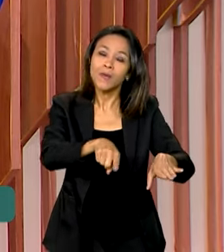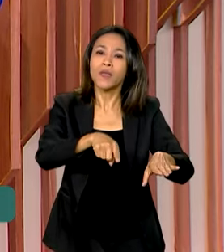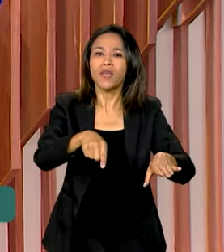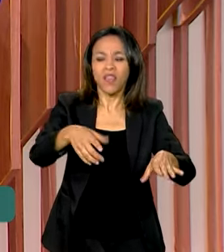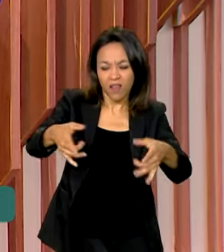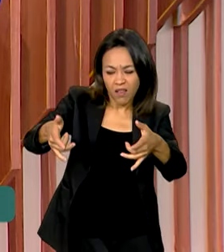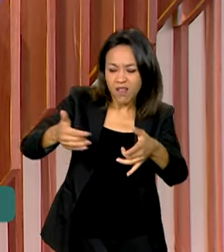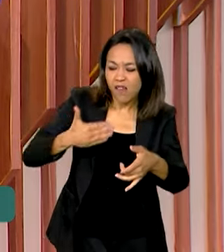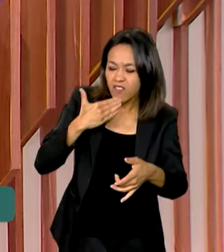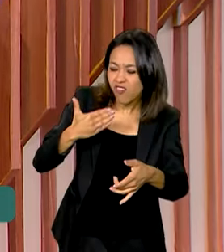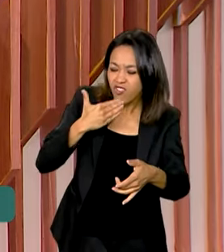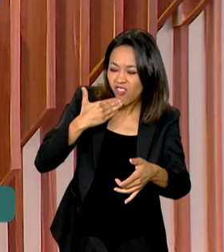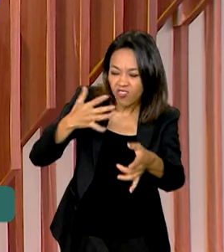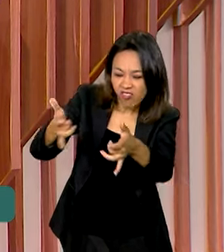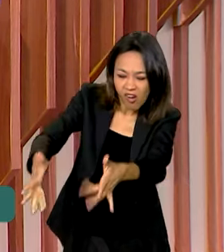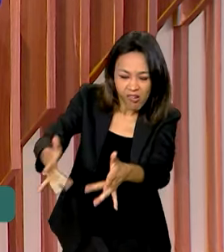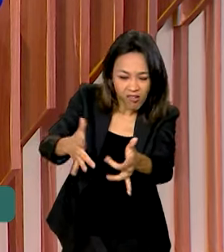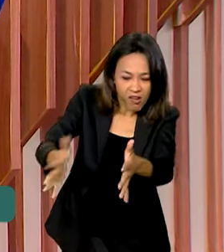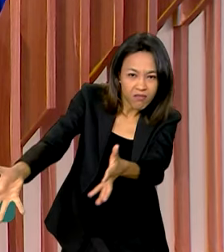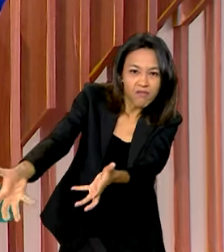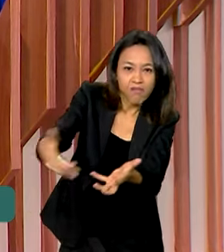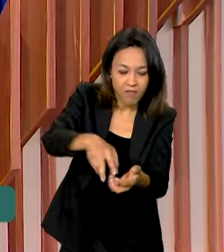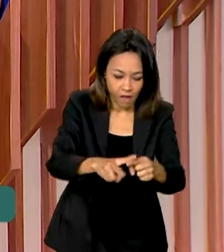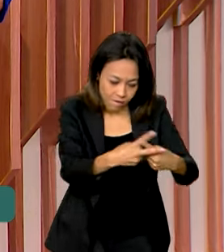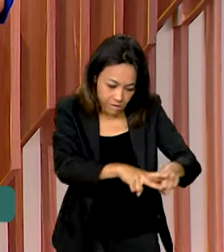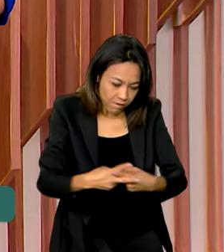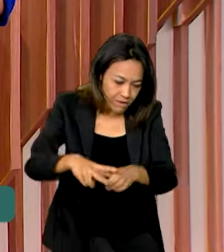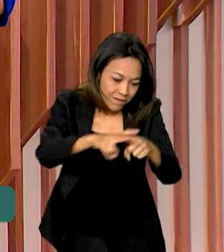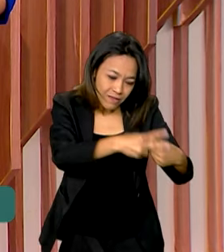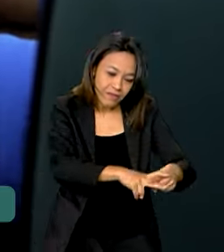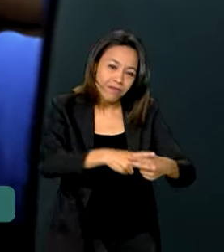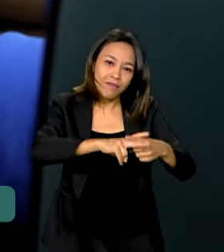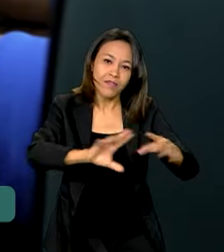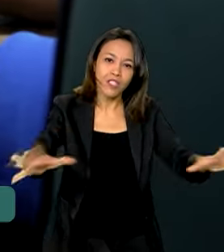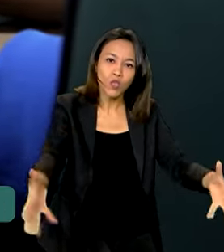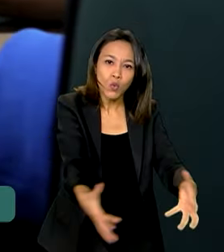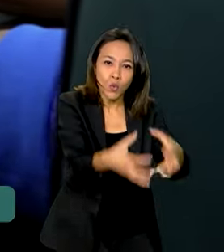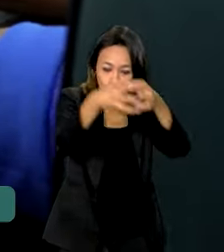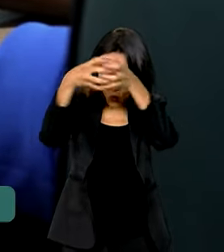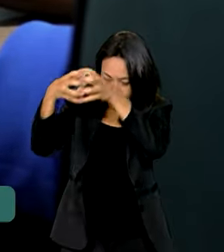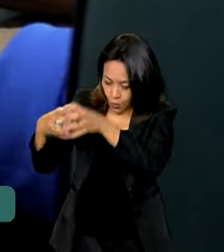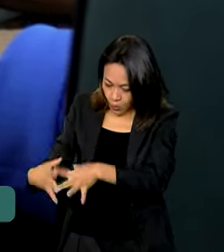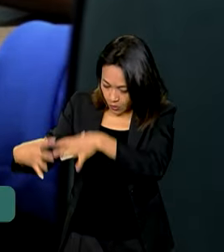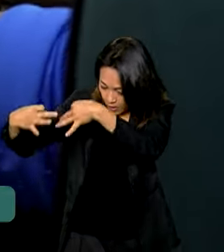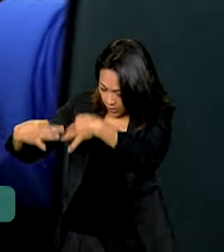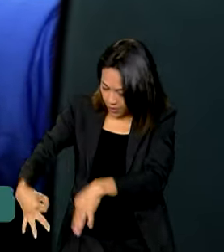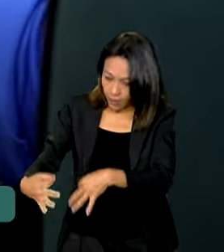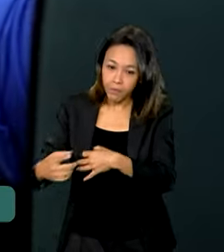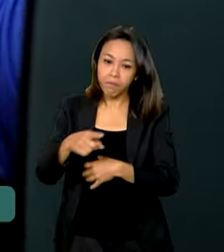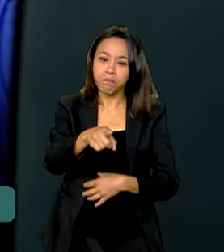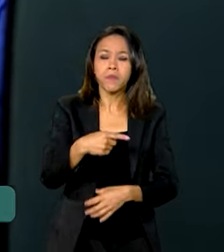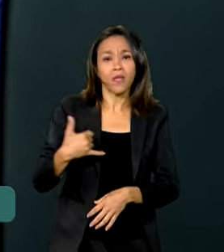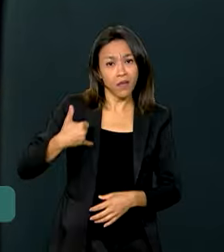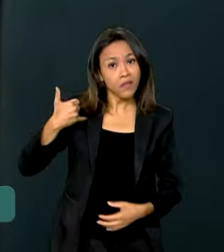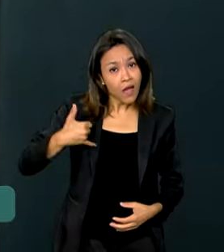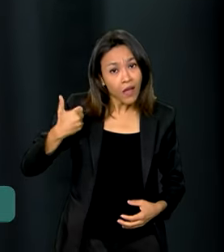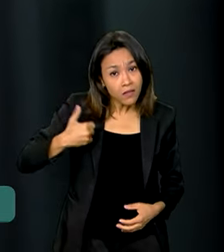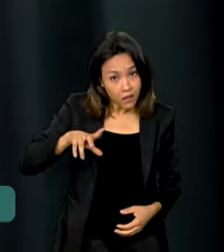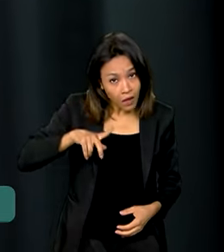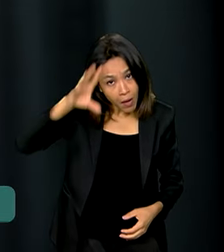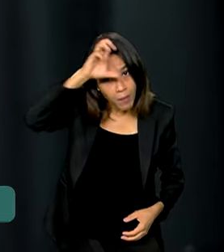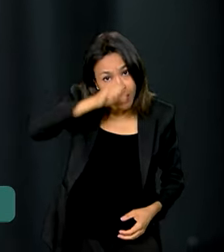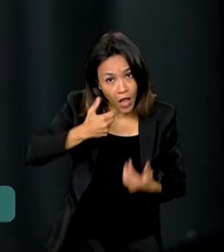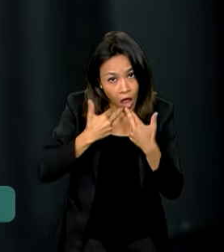equipamentos e o descarte correto de resíduos eletrônicos. Não existe idade para se aprender algo novo.